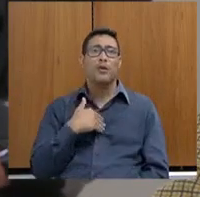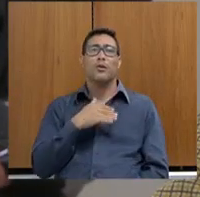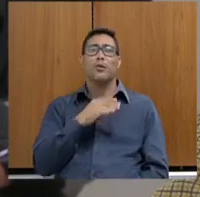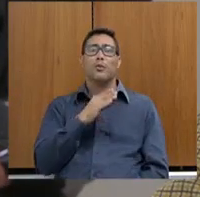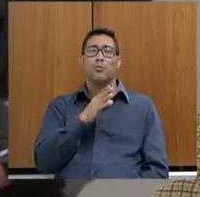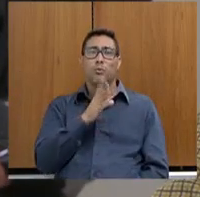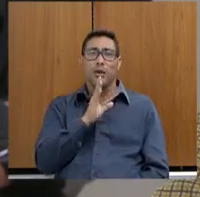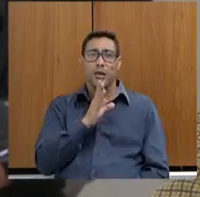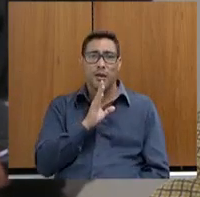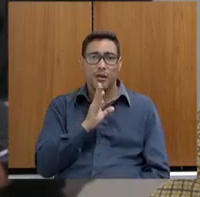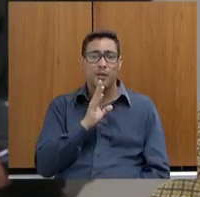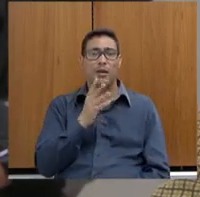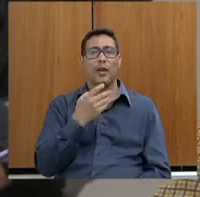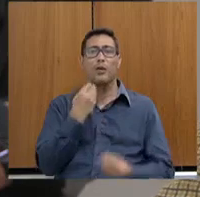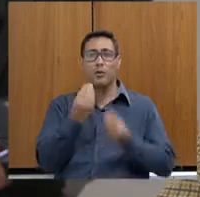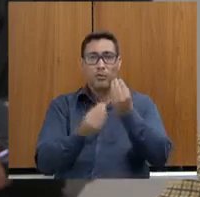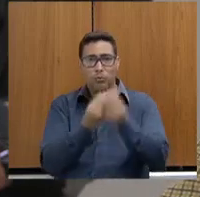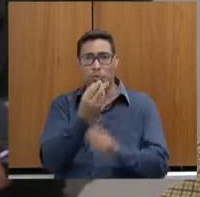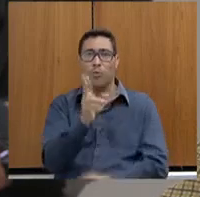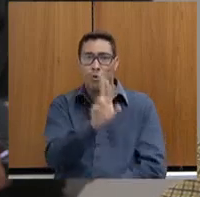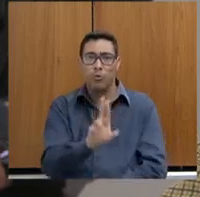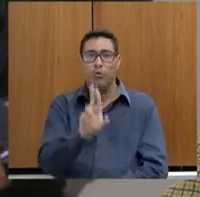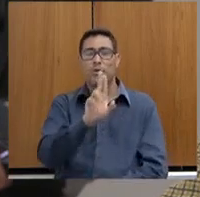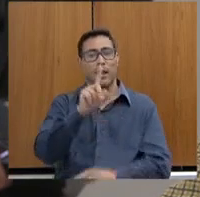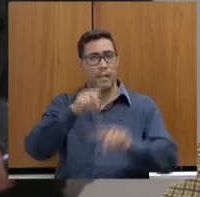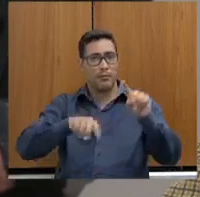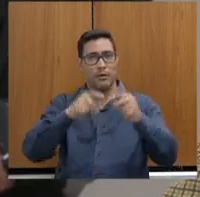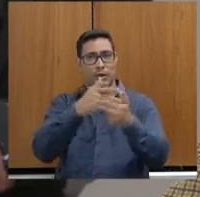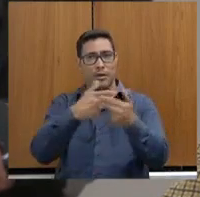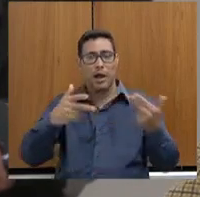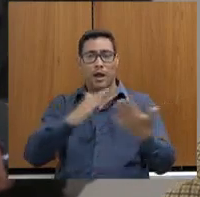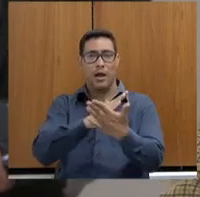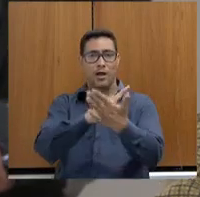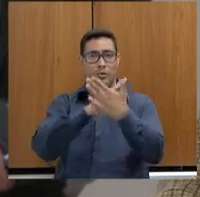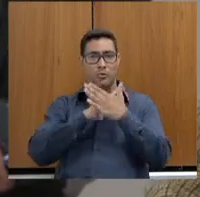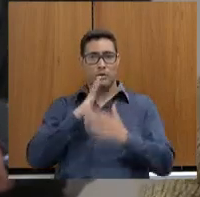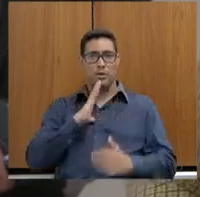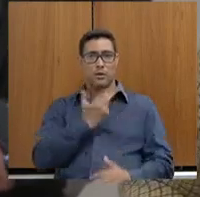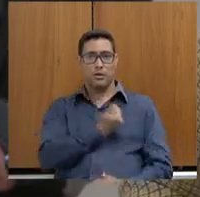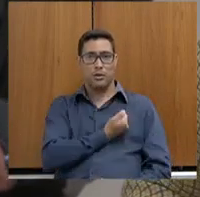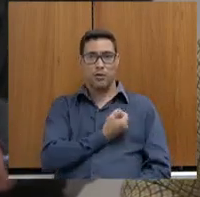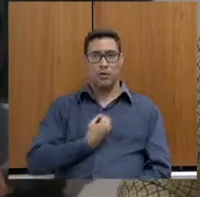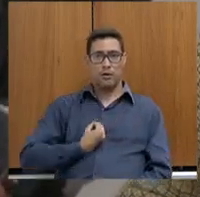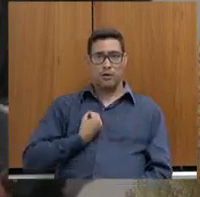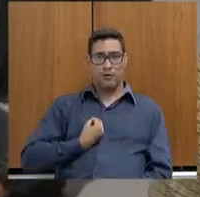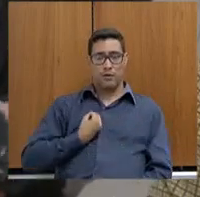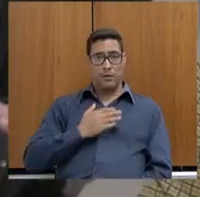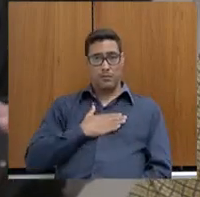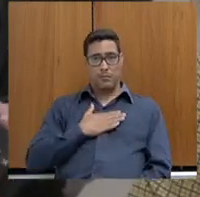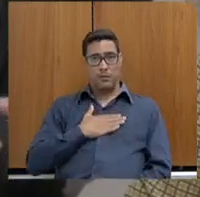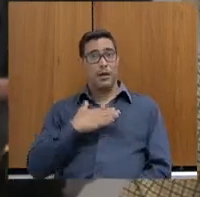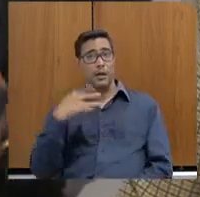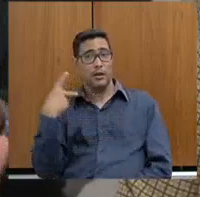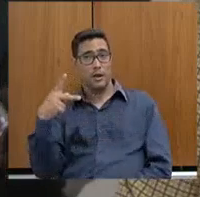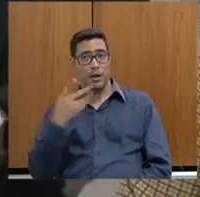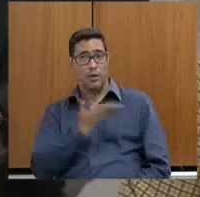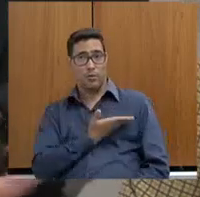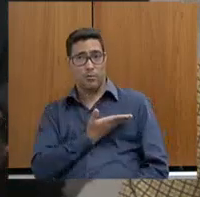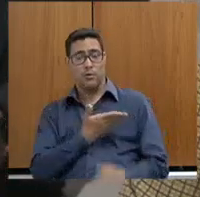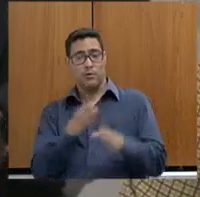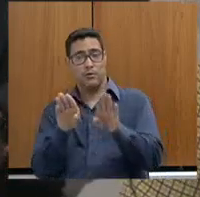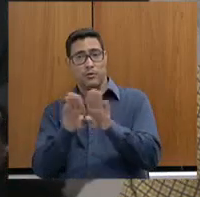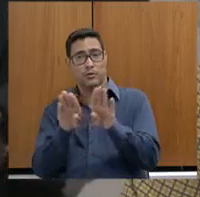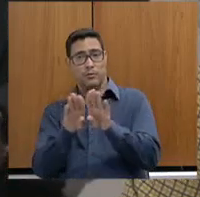e colocar em prática é muito importante, porque não só a vida dele, mas também a vida do cidadão que as forças